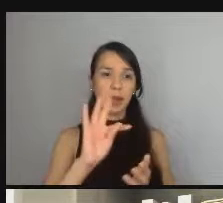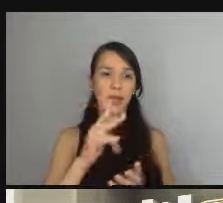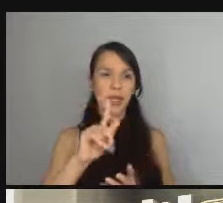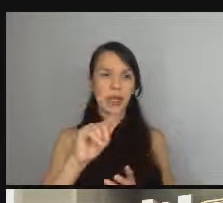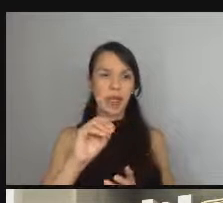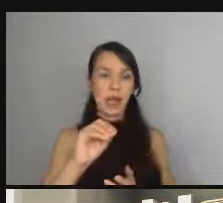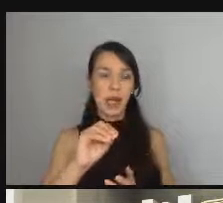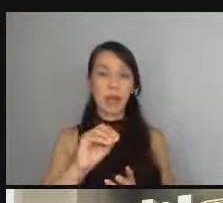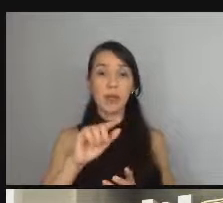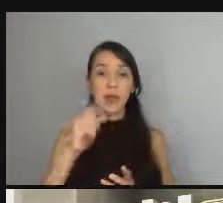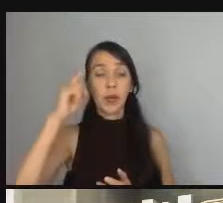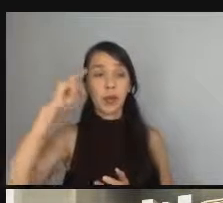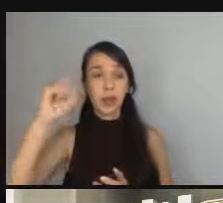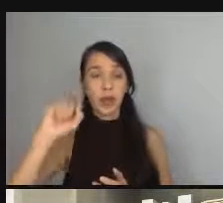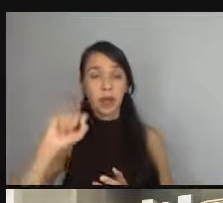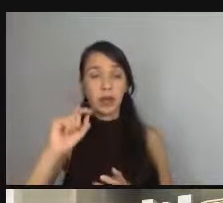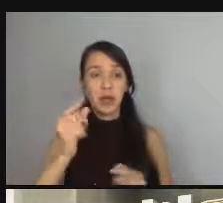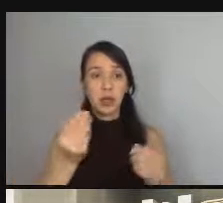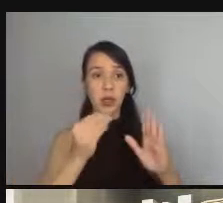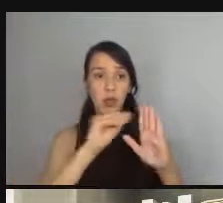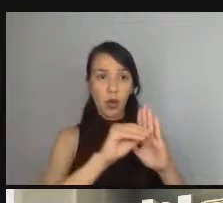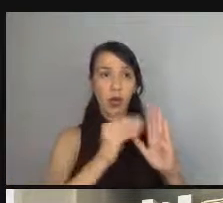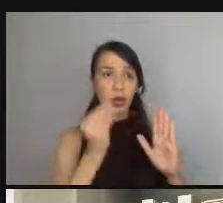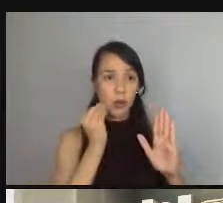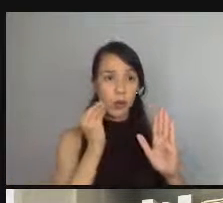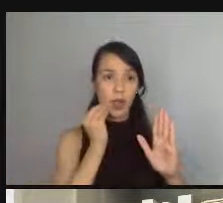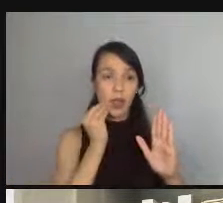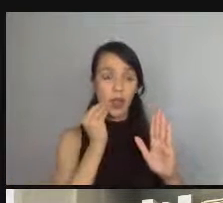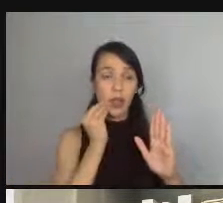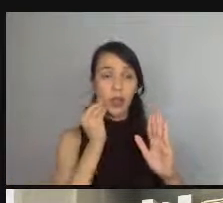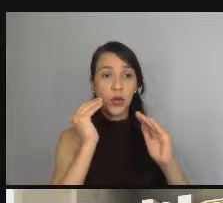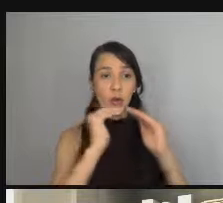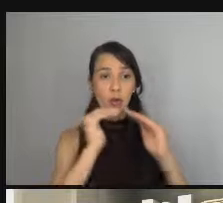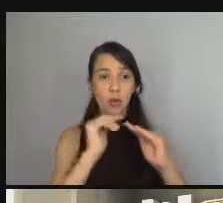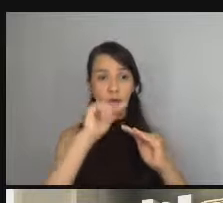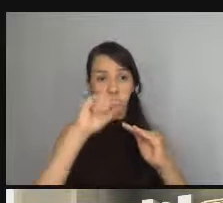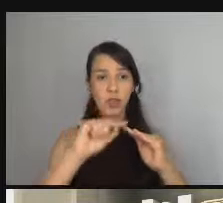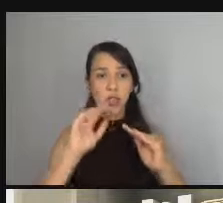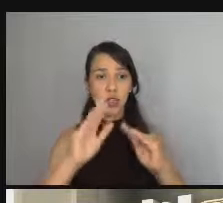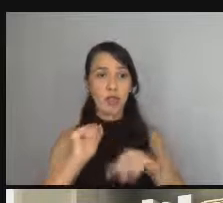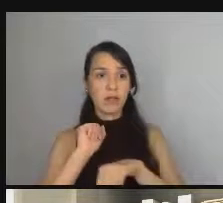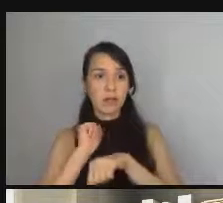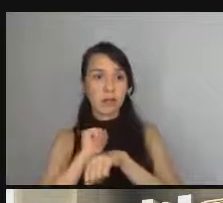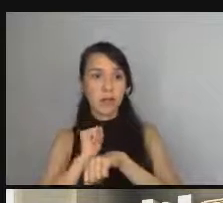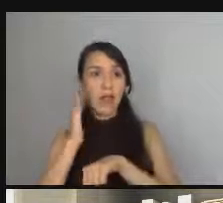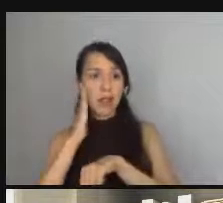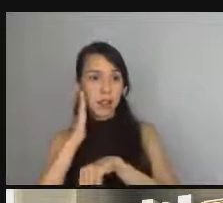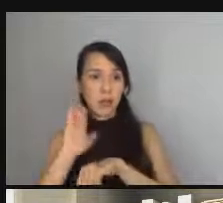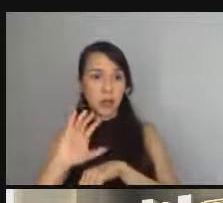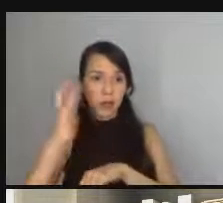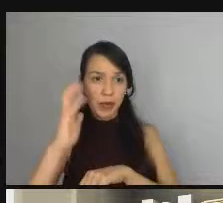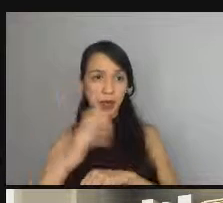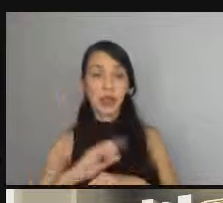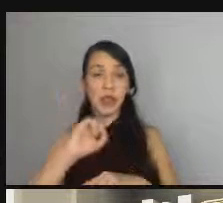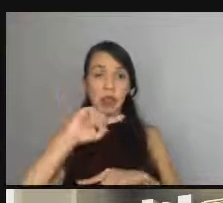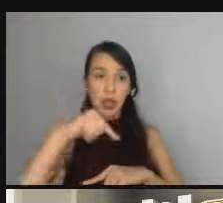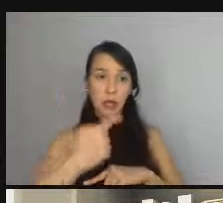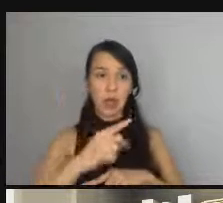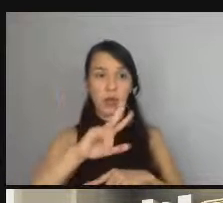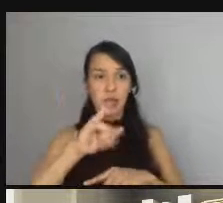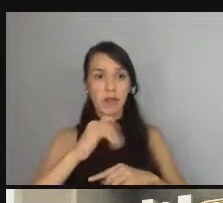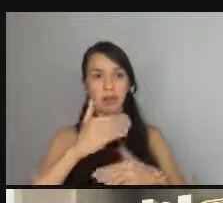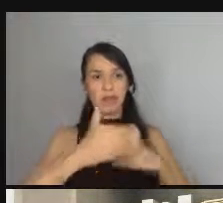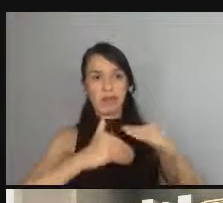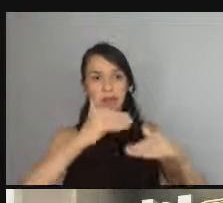verdade o ideal é que você coloque o seu teste de acordo com o que você já espera e depois evoluir o seu código